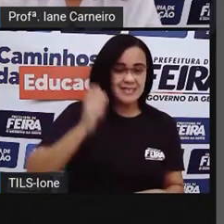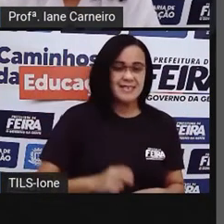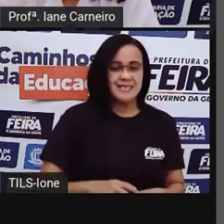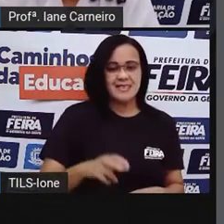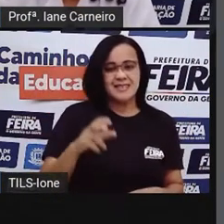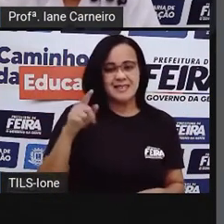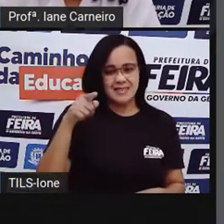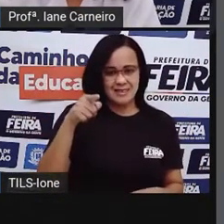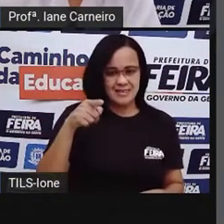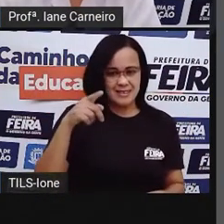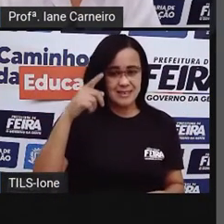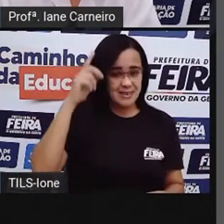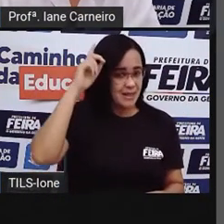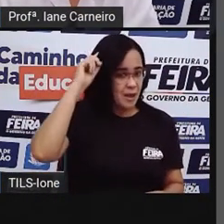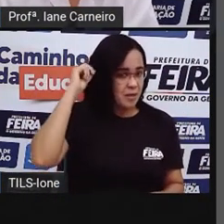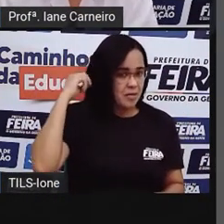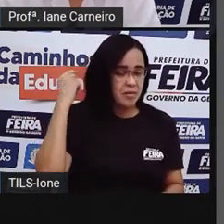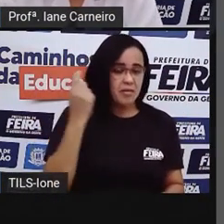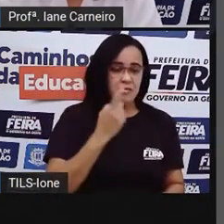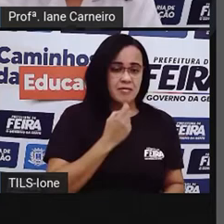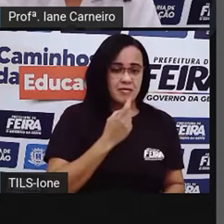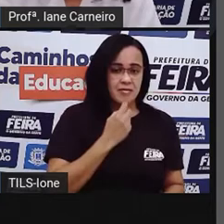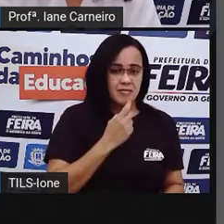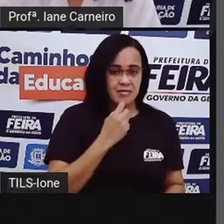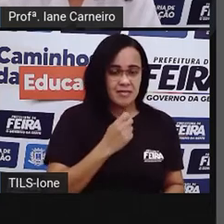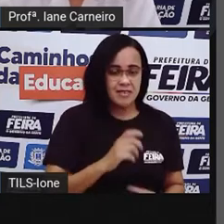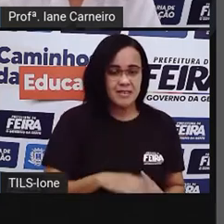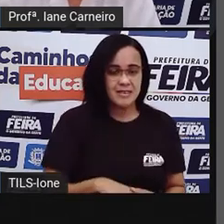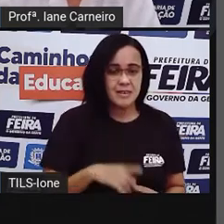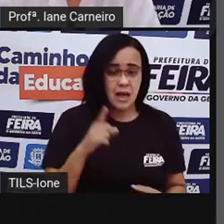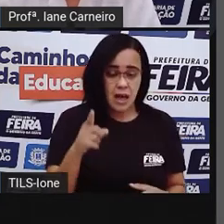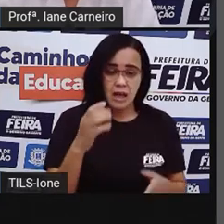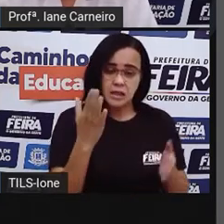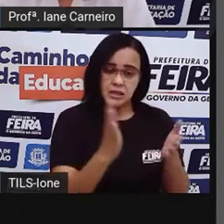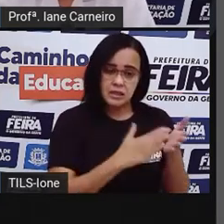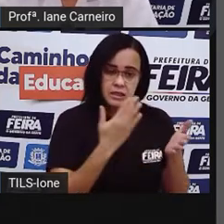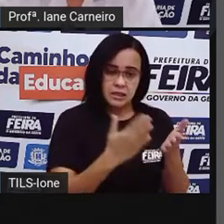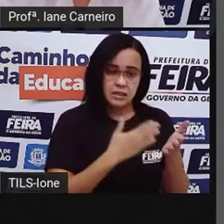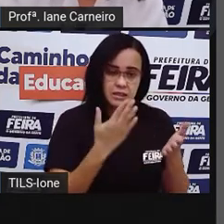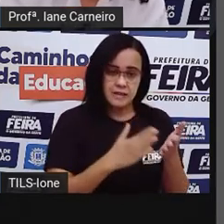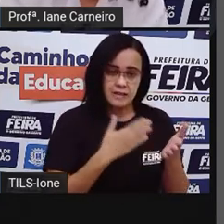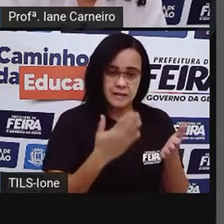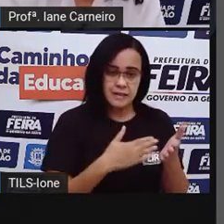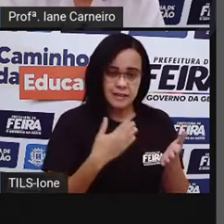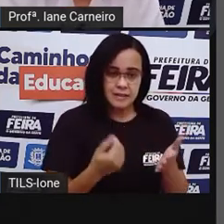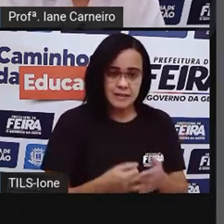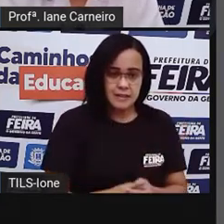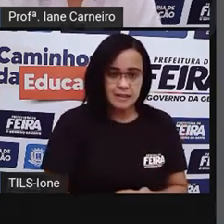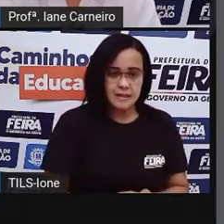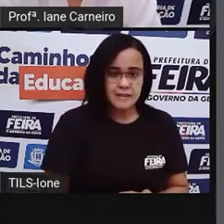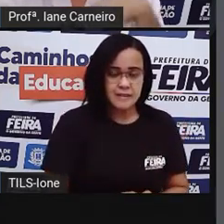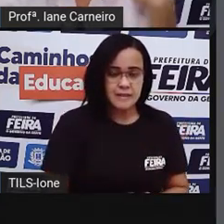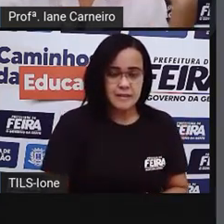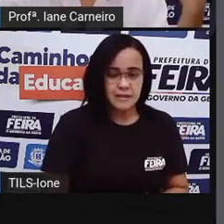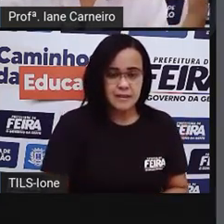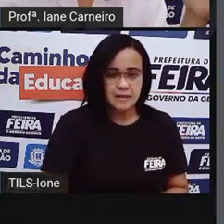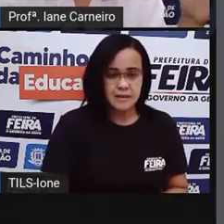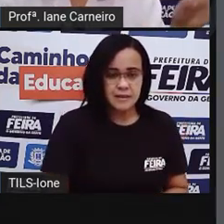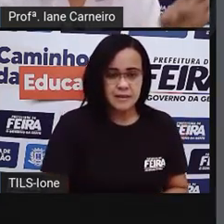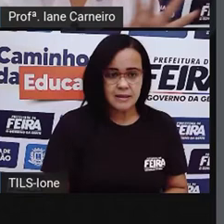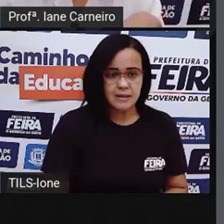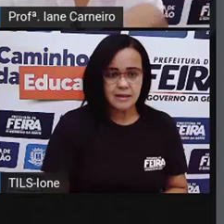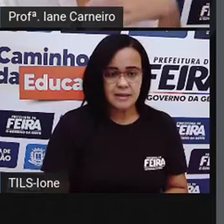A galinha ruiva é um livro, Nesse caso aqui ele foi editado por André Cotão, né? Mas tem outras